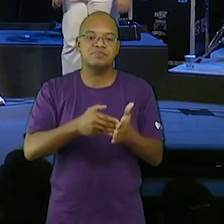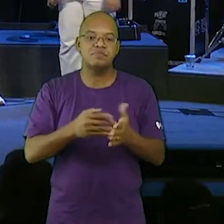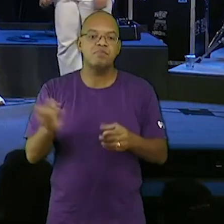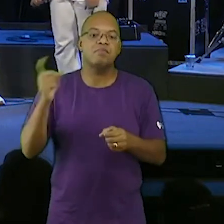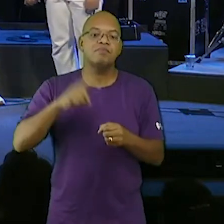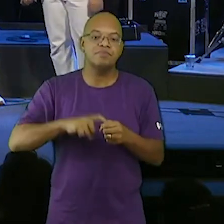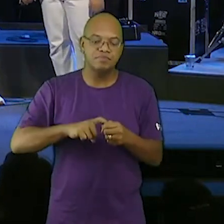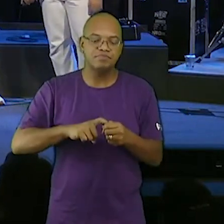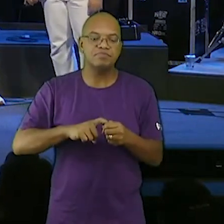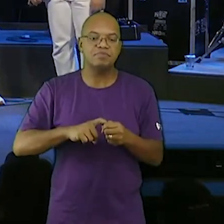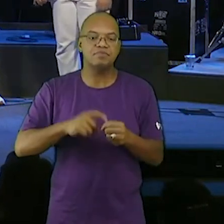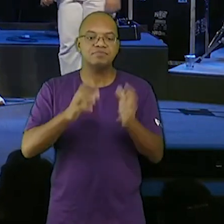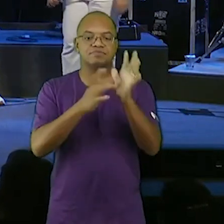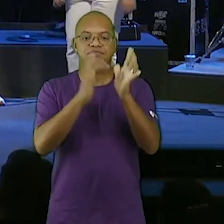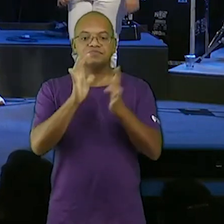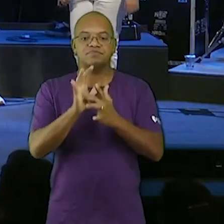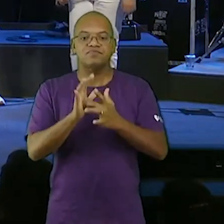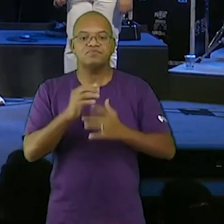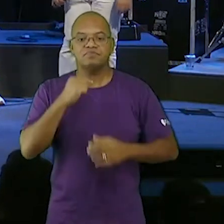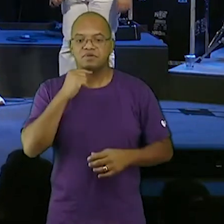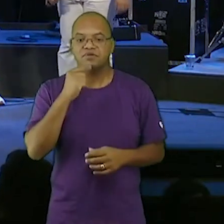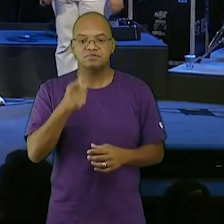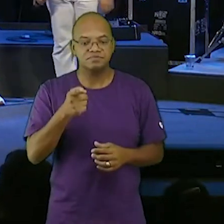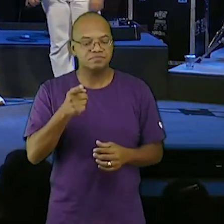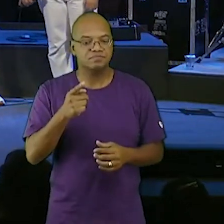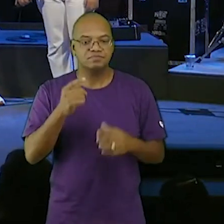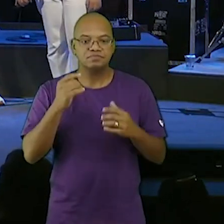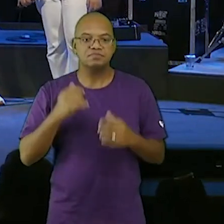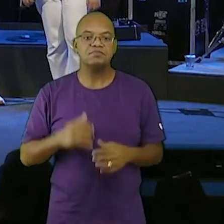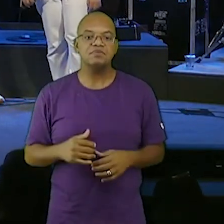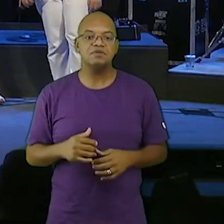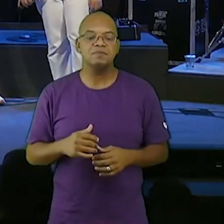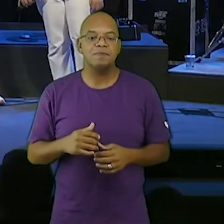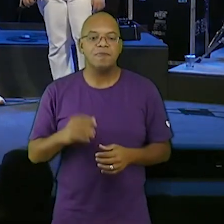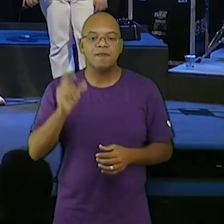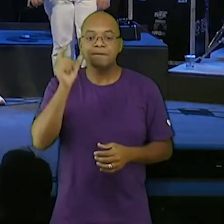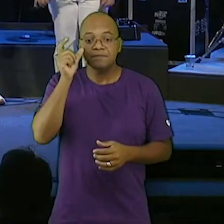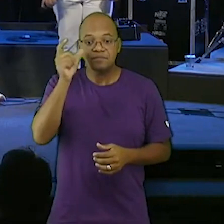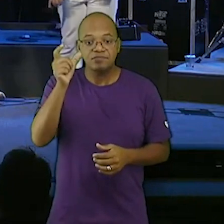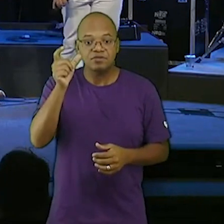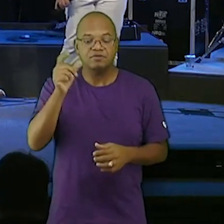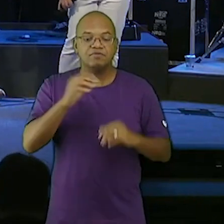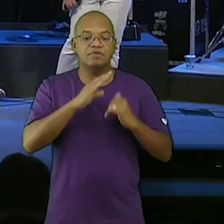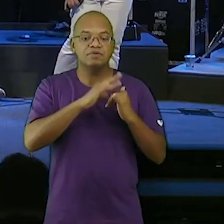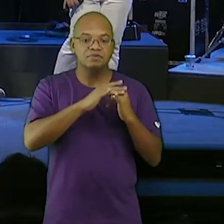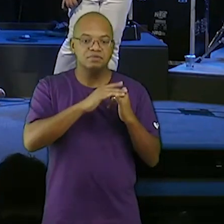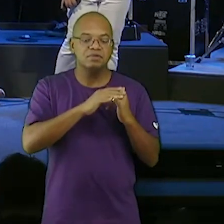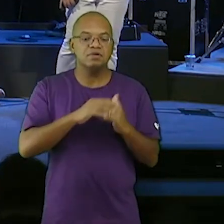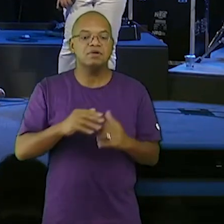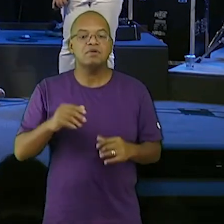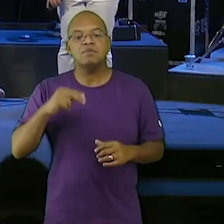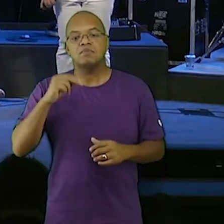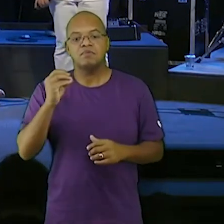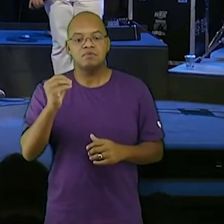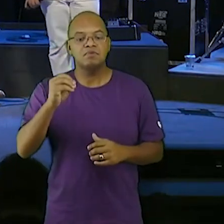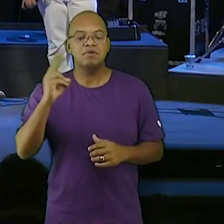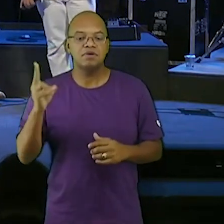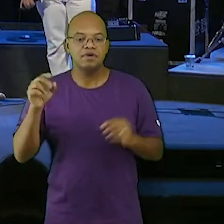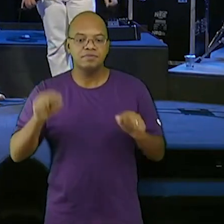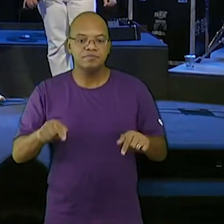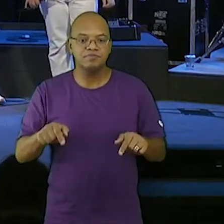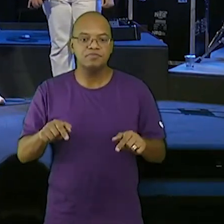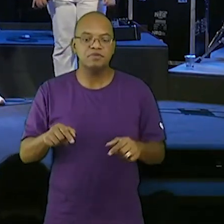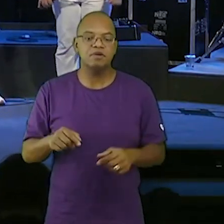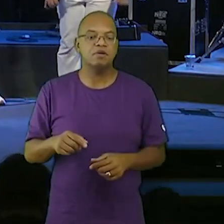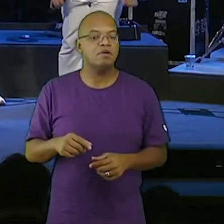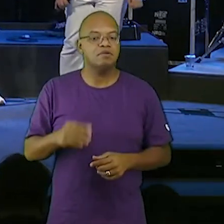ninguém aqui que nos assiste pela internet não vai saber desse testemunho todos